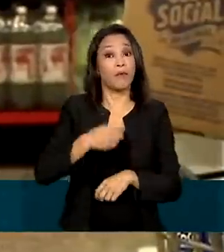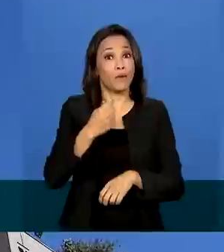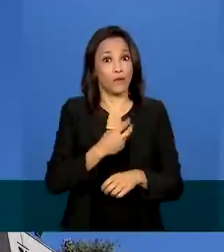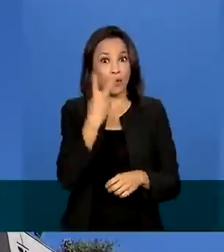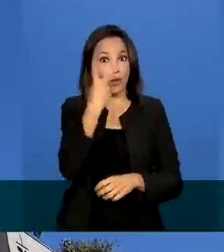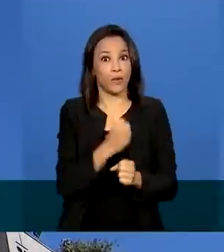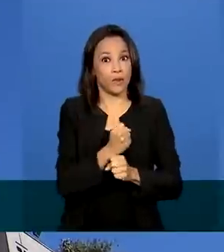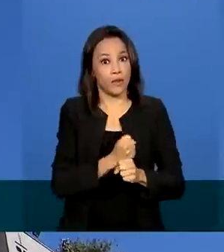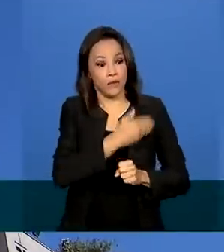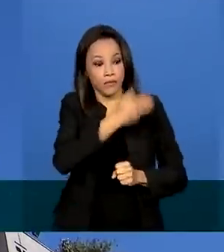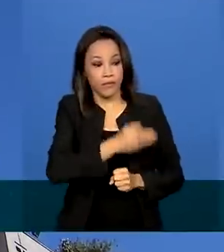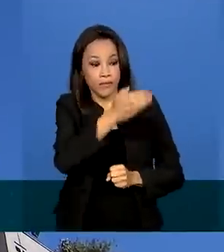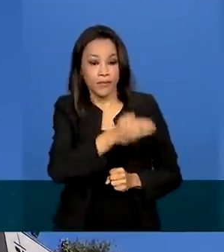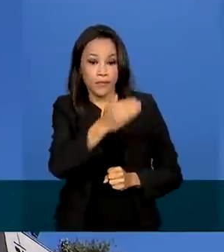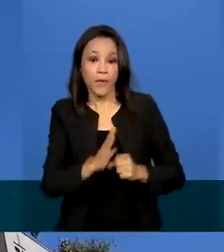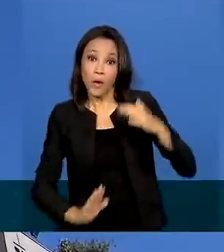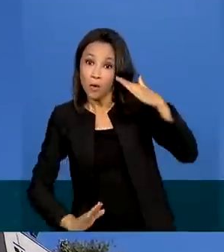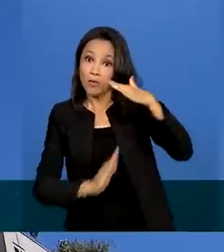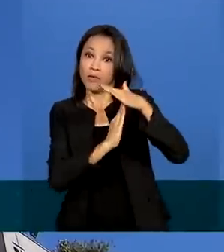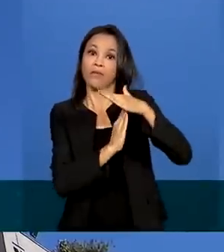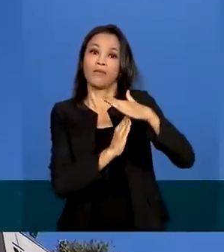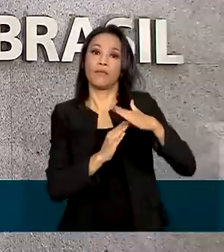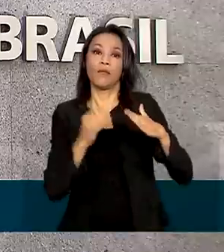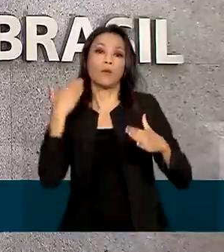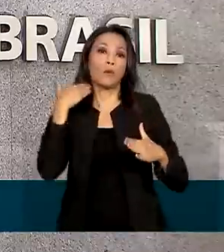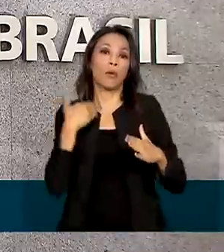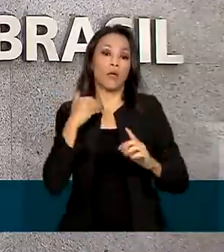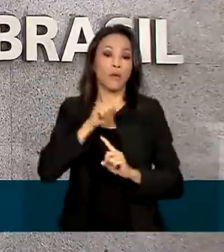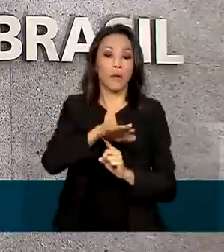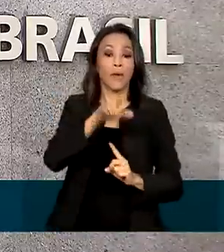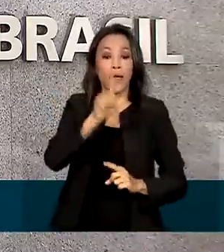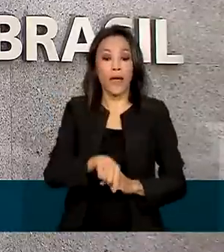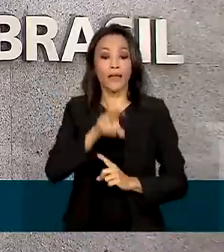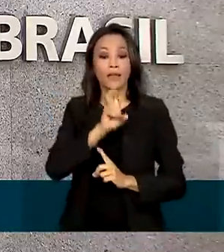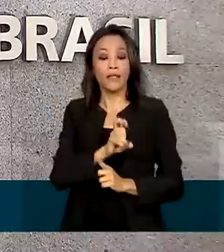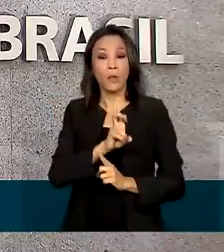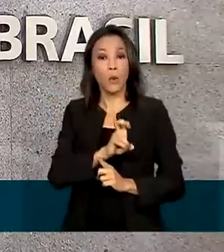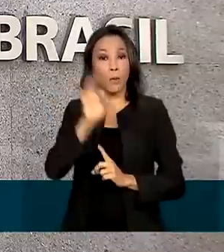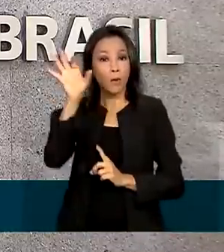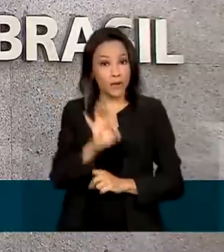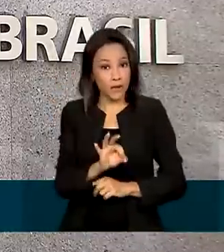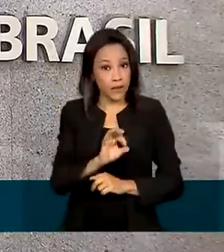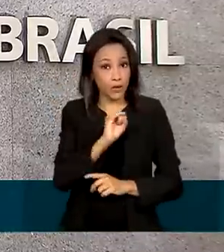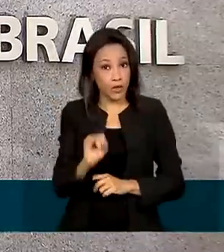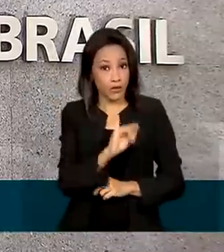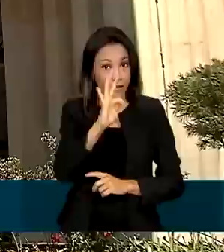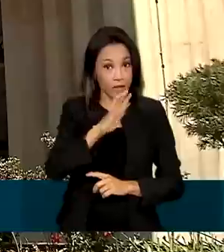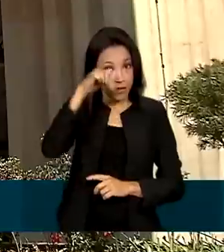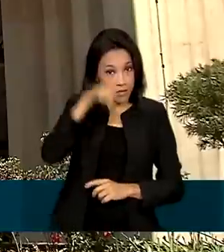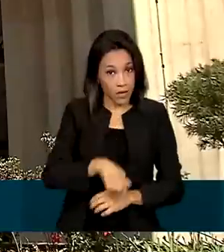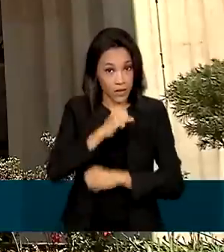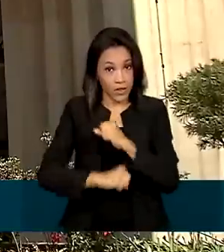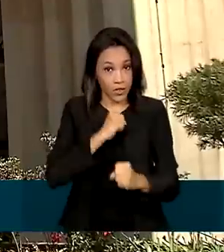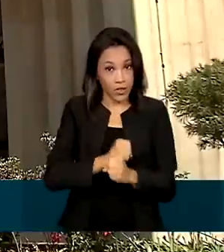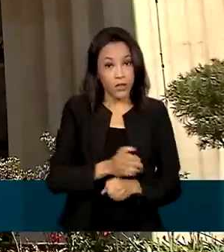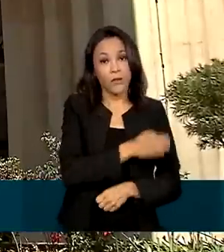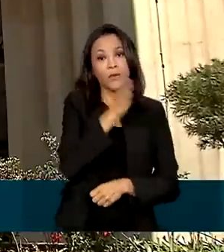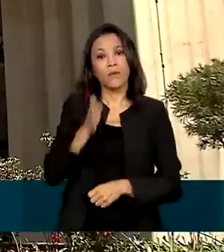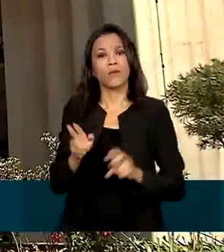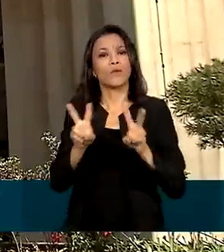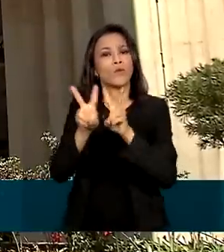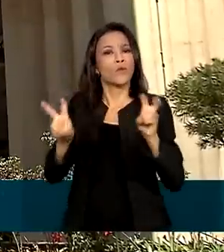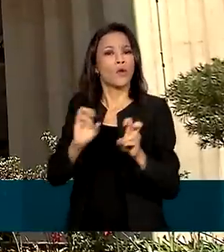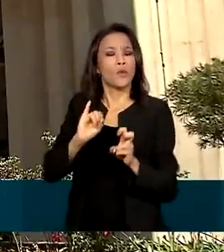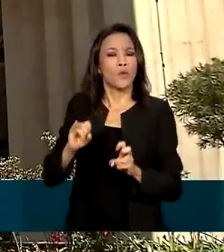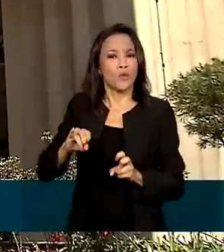seguido, o teto da meta do Banco Central, que é de 5% de inflação para 2022. Sobre os juros, a